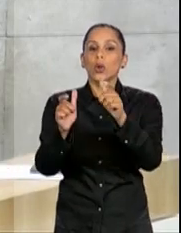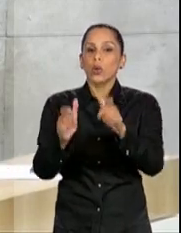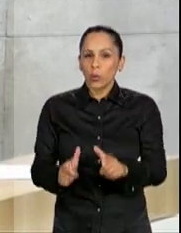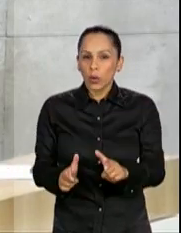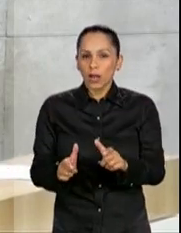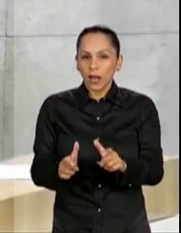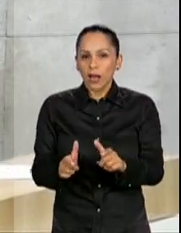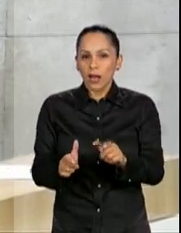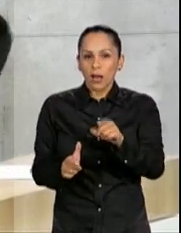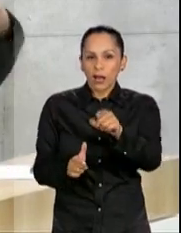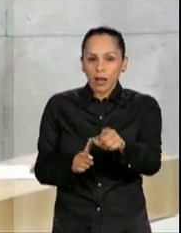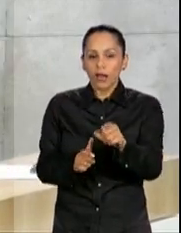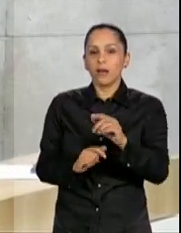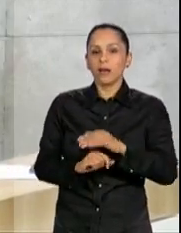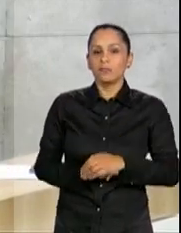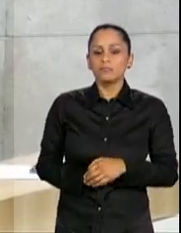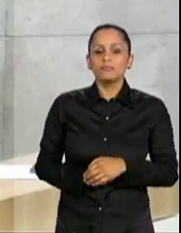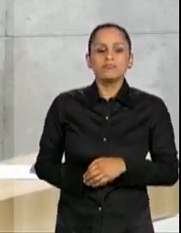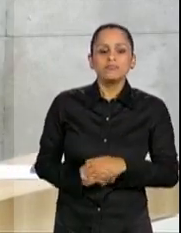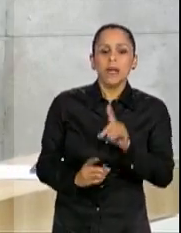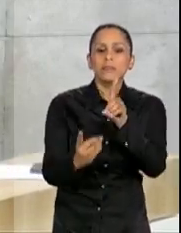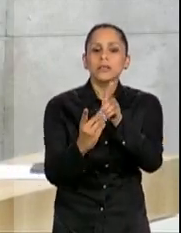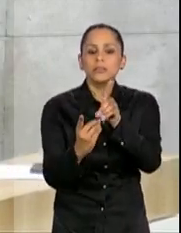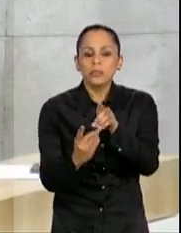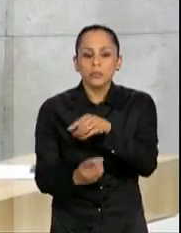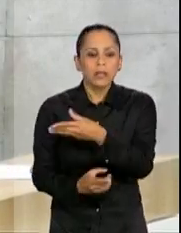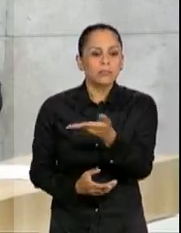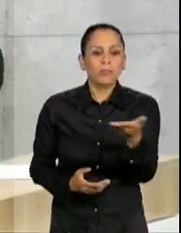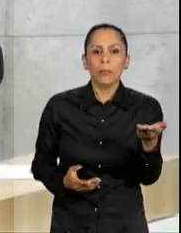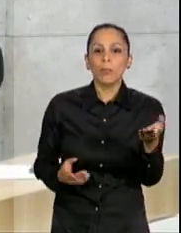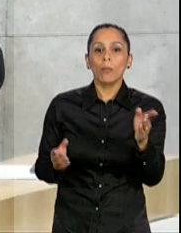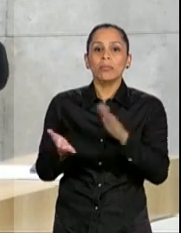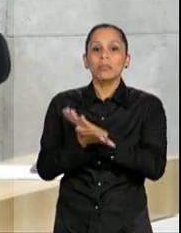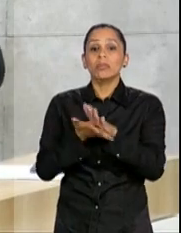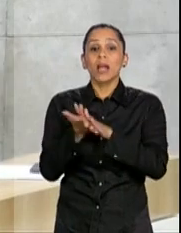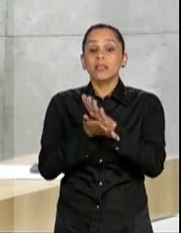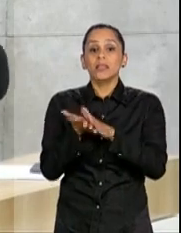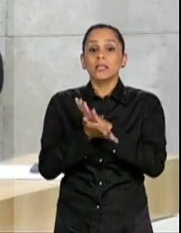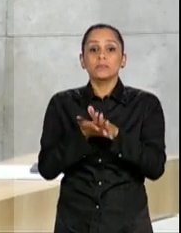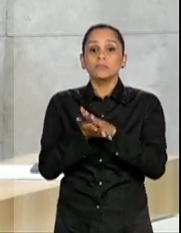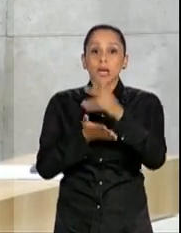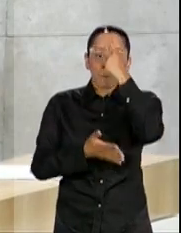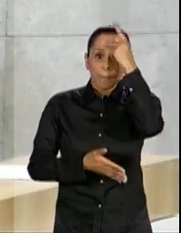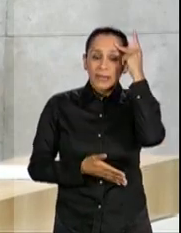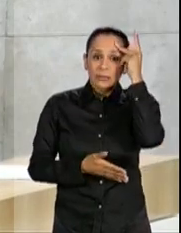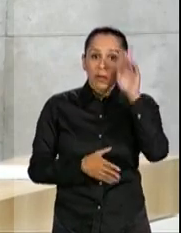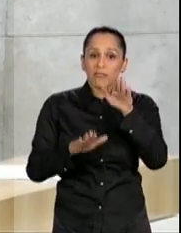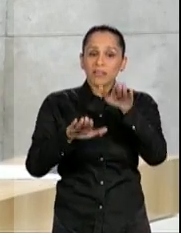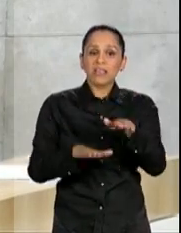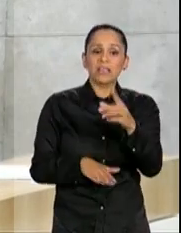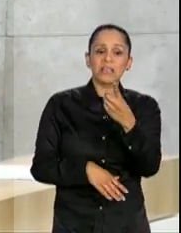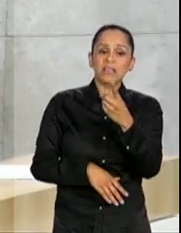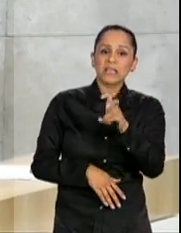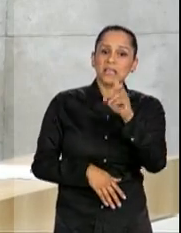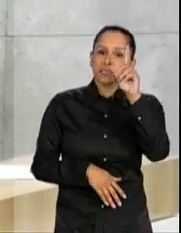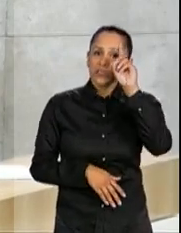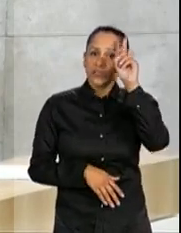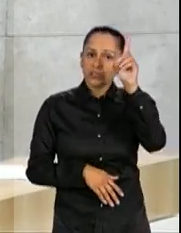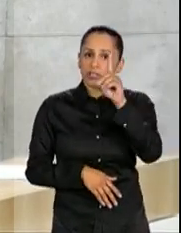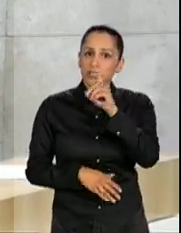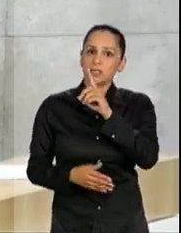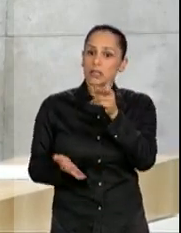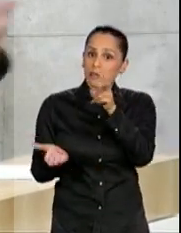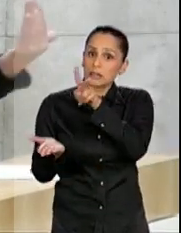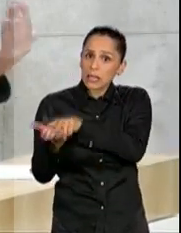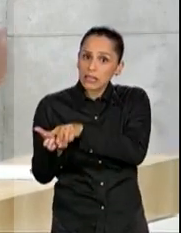Drogas, e não tem nada que a receba. A pessoa passa 15 dias, 20 dias, um mês internada em tratamento,